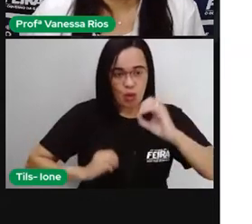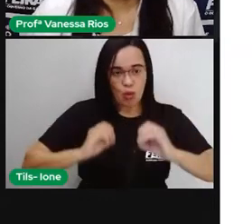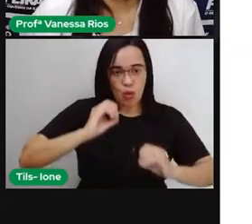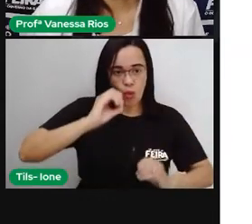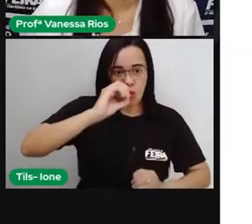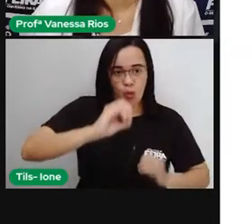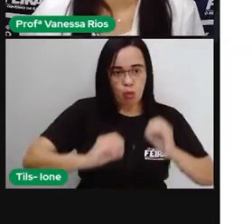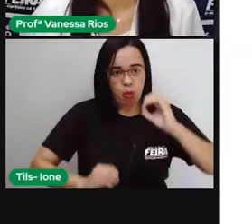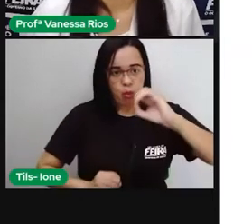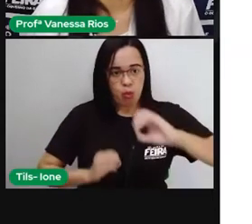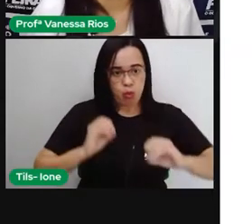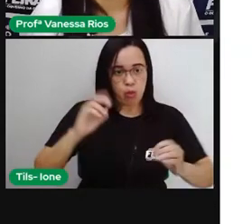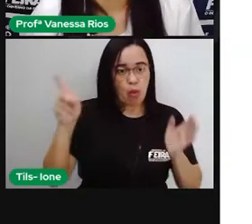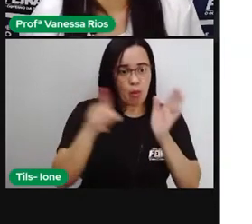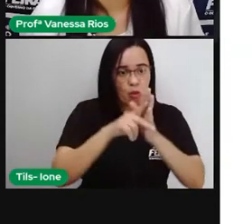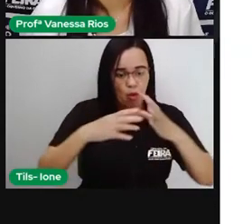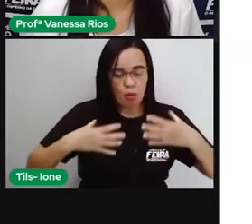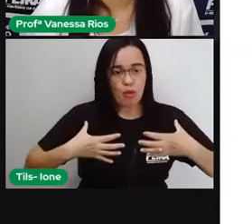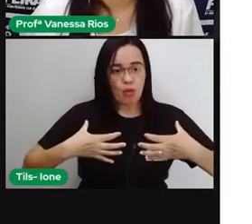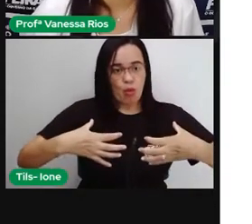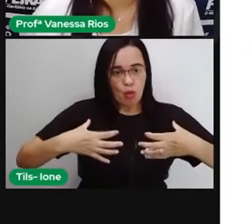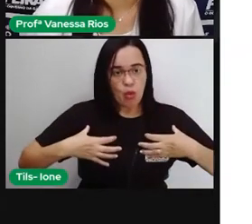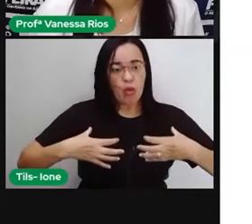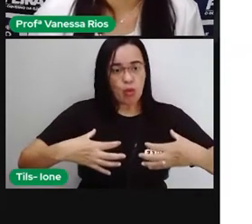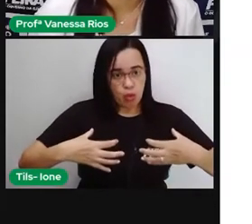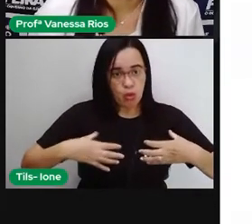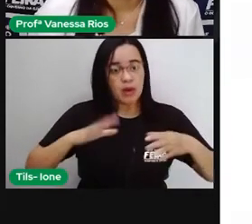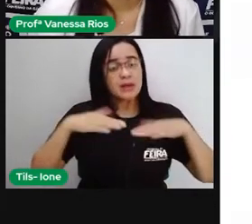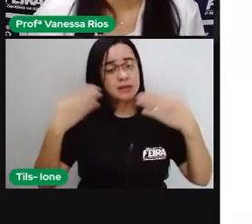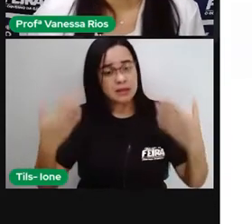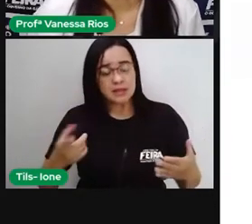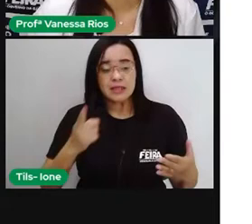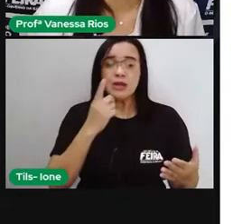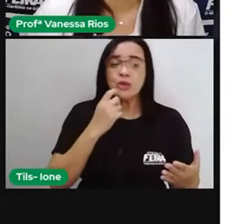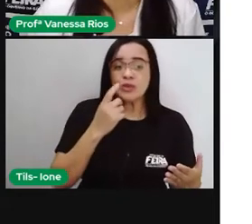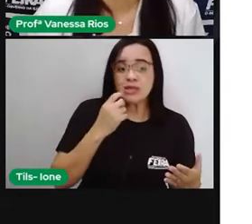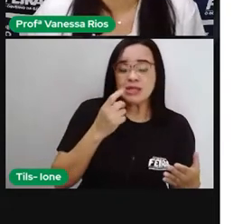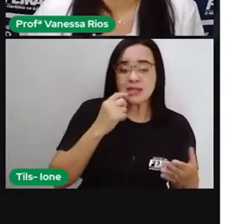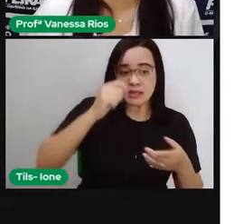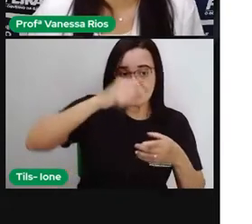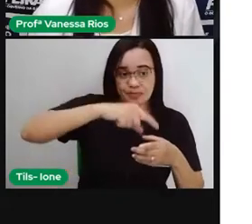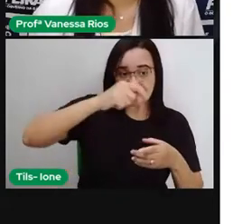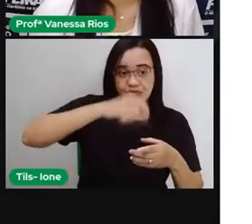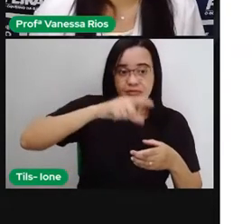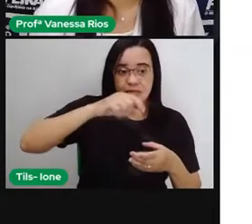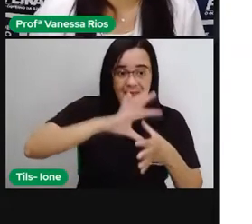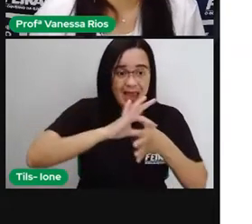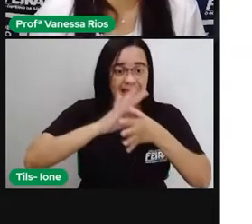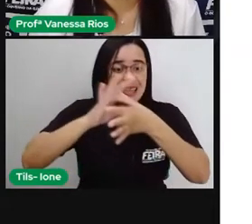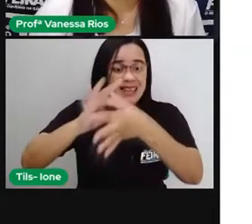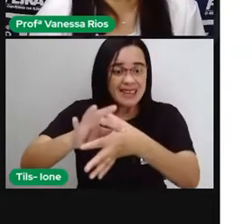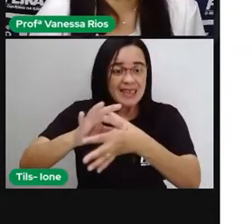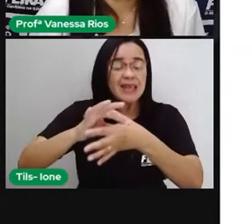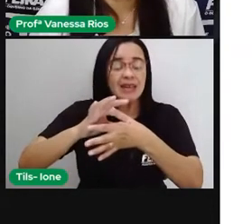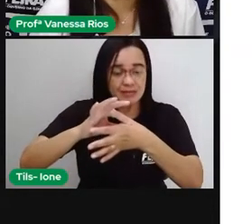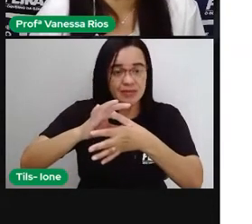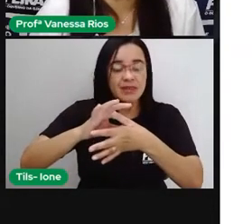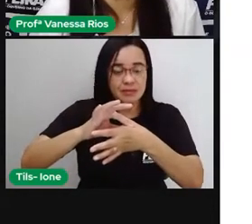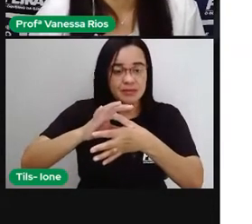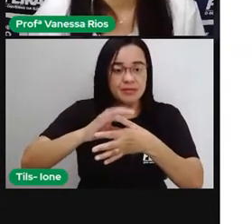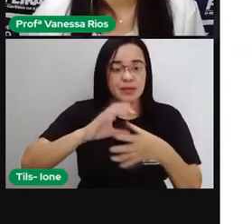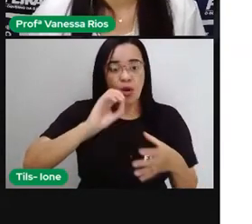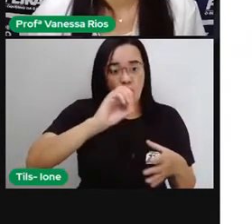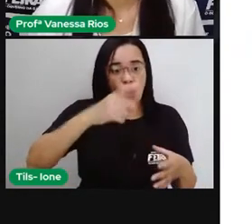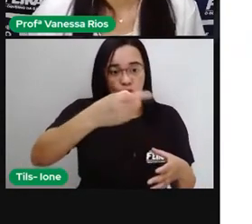respiratório? Pois é, então o sangue é quem leva o oxigênio, espalha o oxigênio por todo o nosso